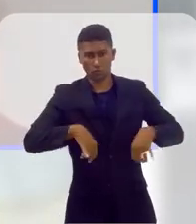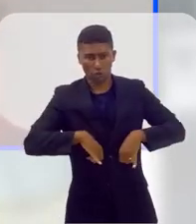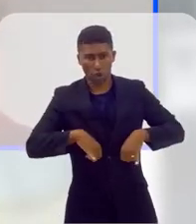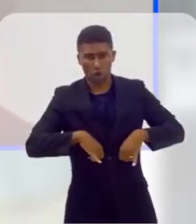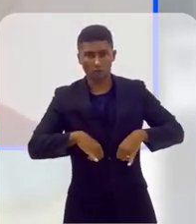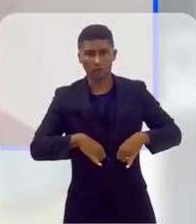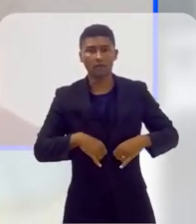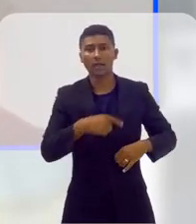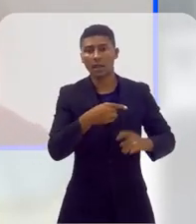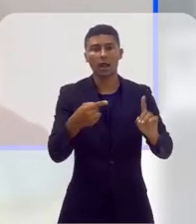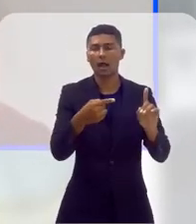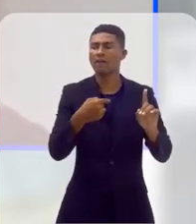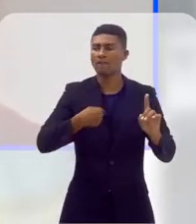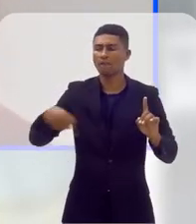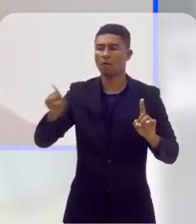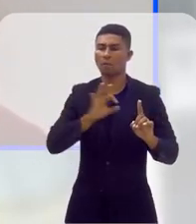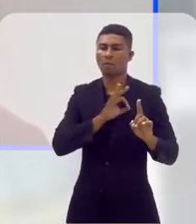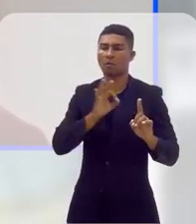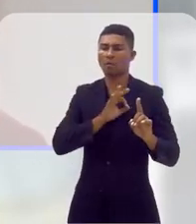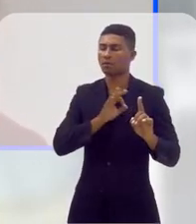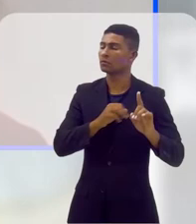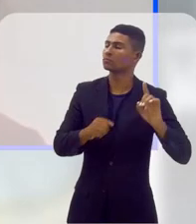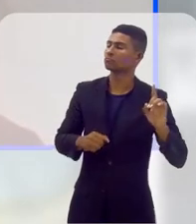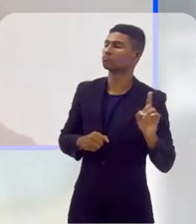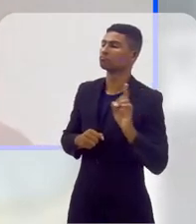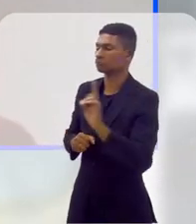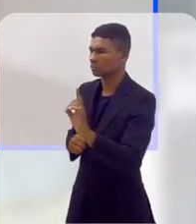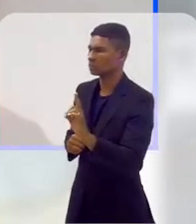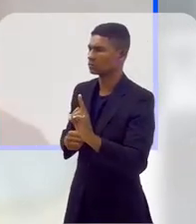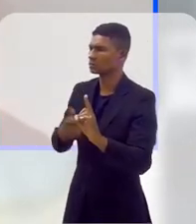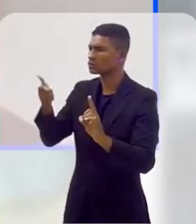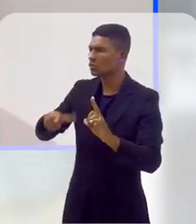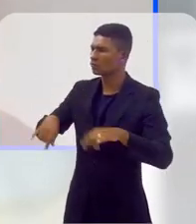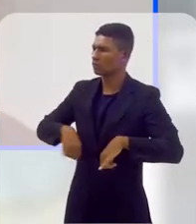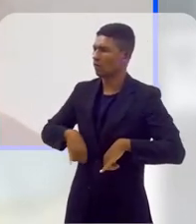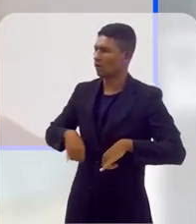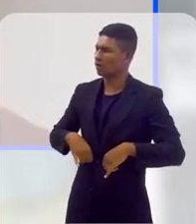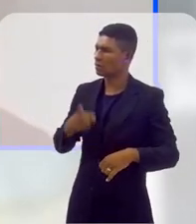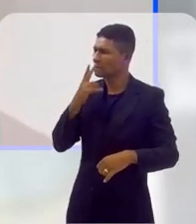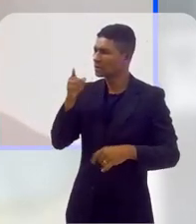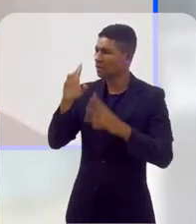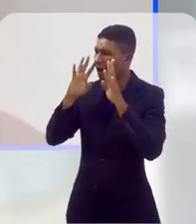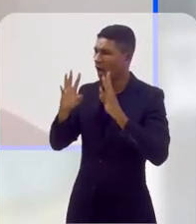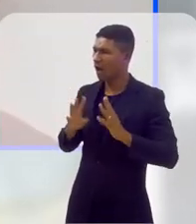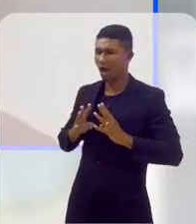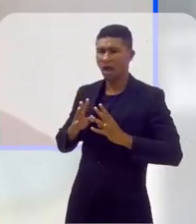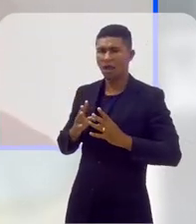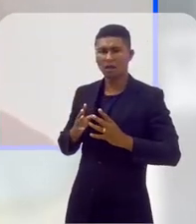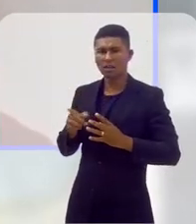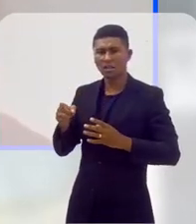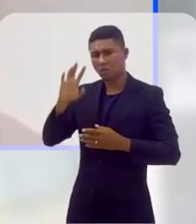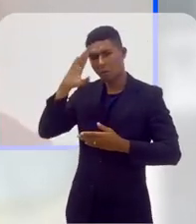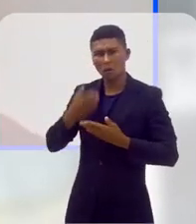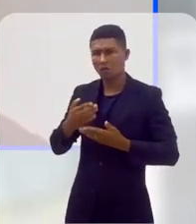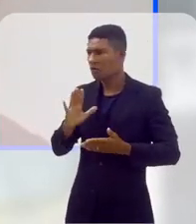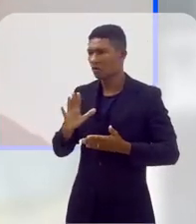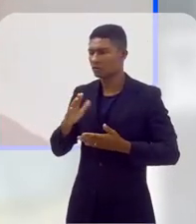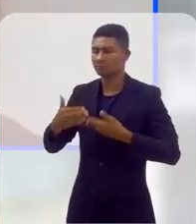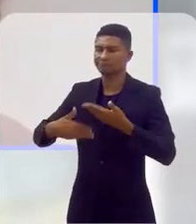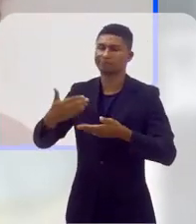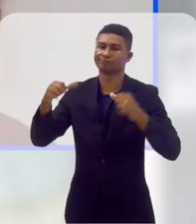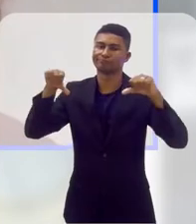especializada, acreditando que ali ela vai ser acolhida e ali ela sofre uma outra violência. Aí a ladeira abaixa e só piora a situação.